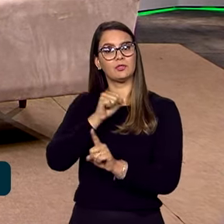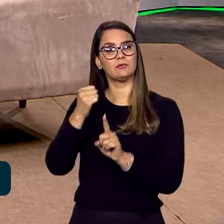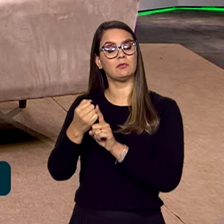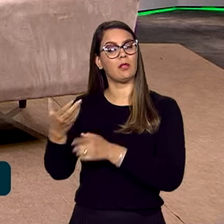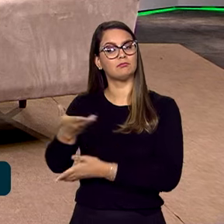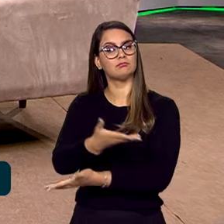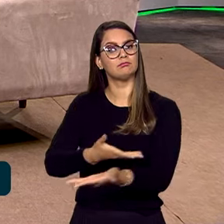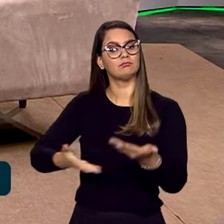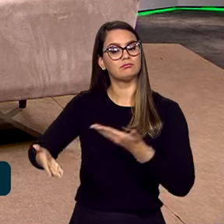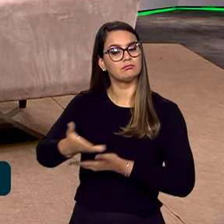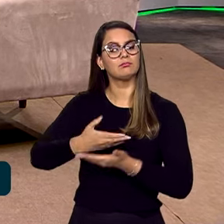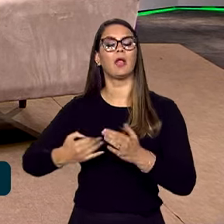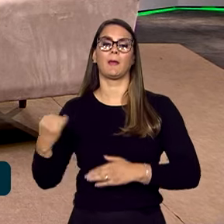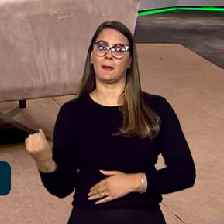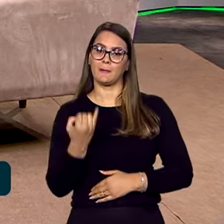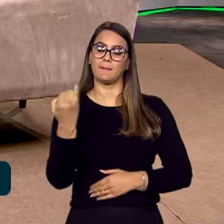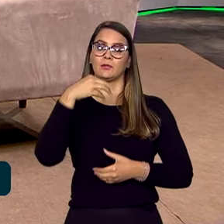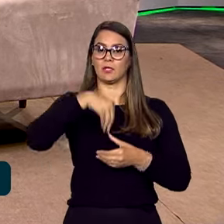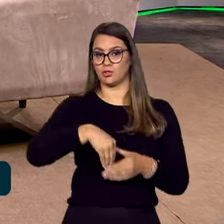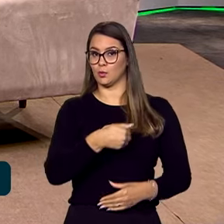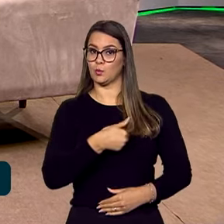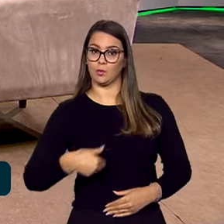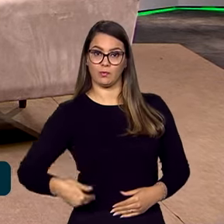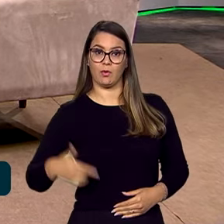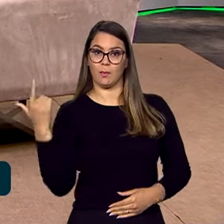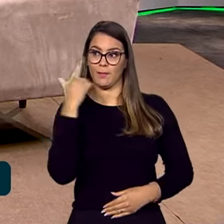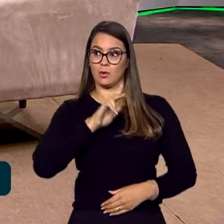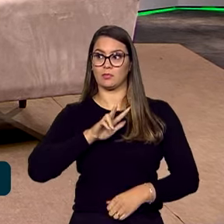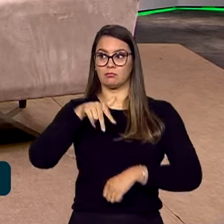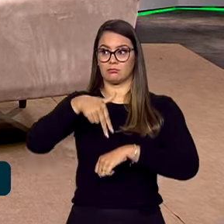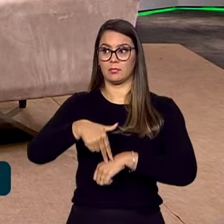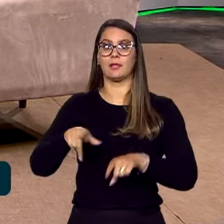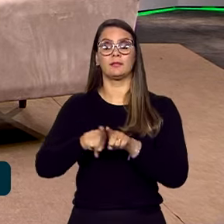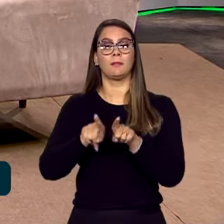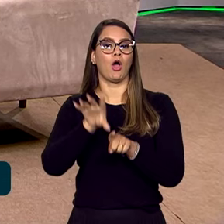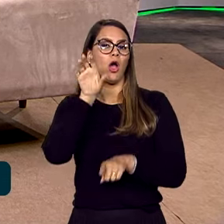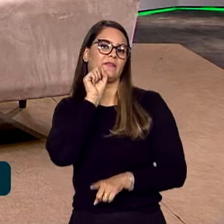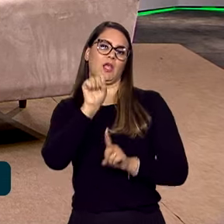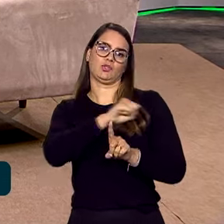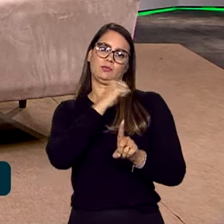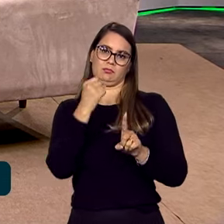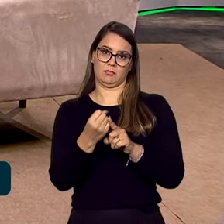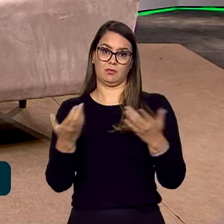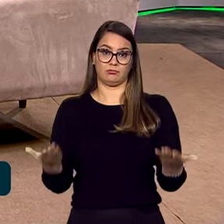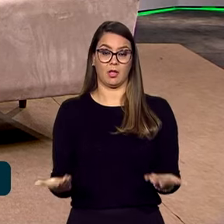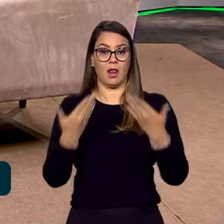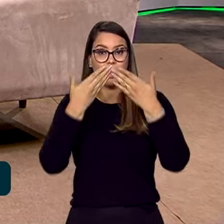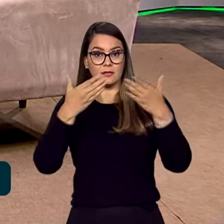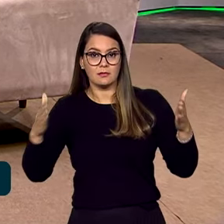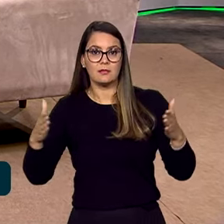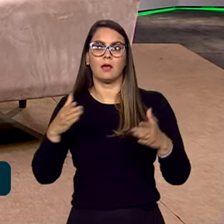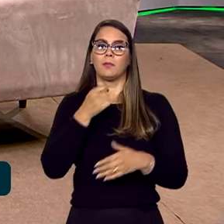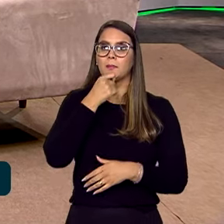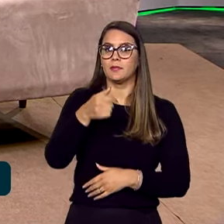importante essa elaboração dentro do governo para chegar a uma posição, mas também ouvir a sociedade. Então, lançamos uma consulta pública